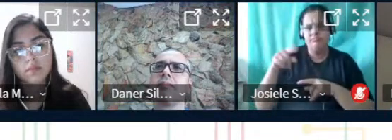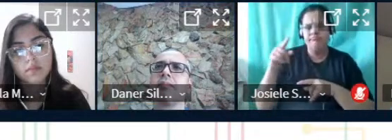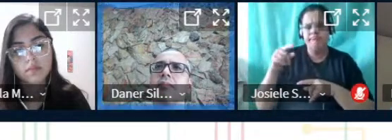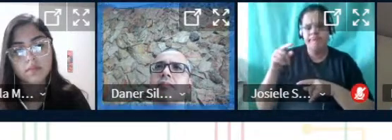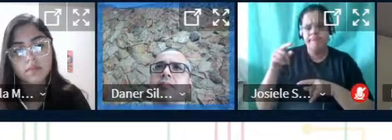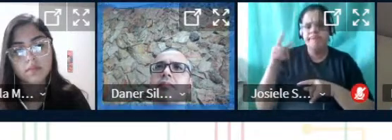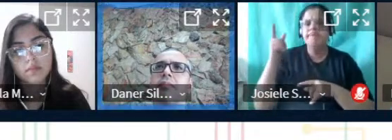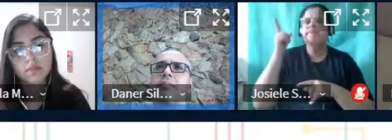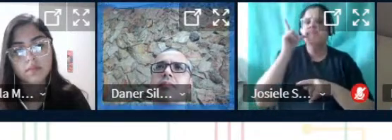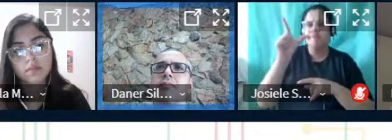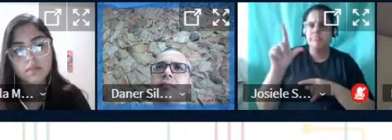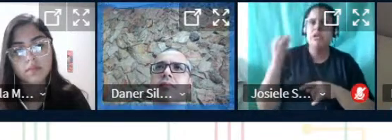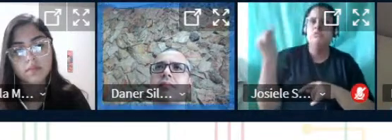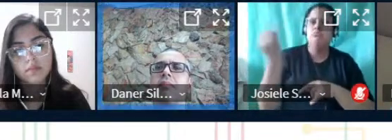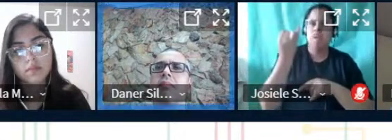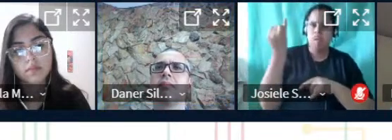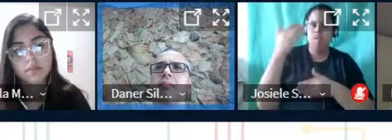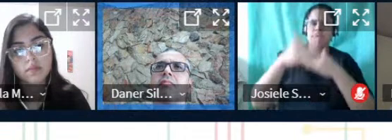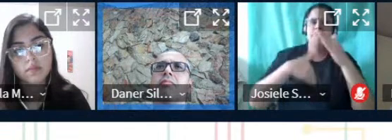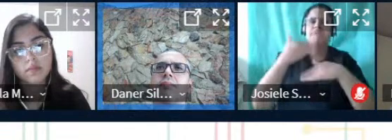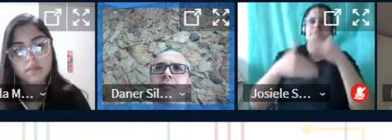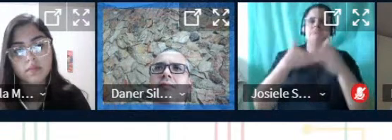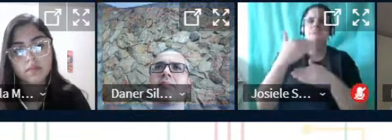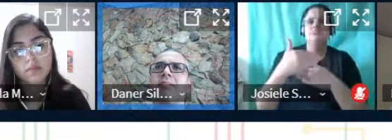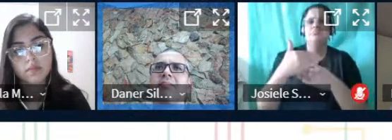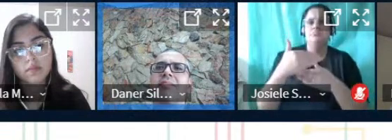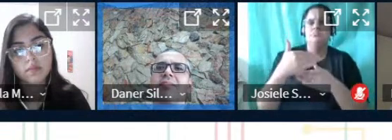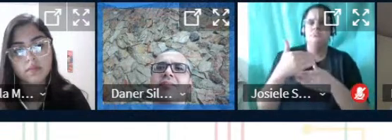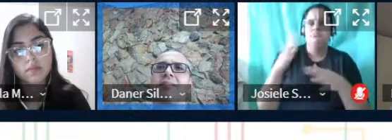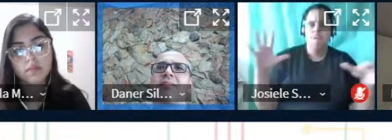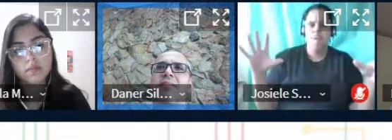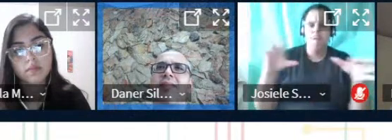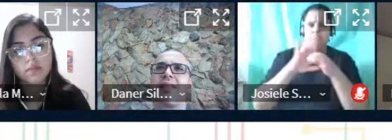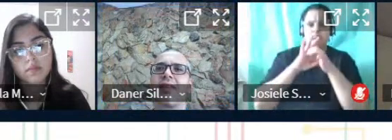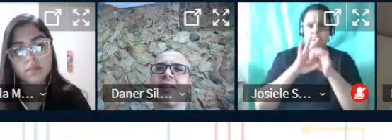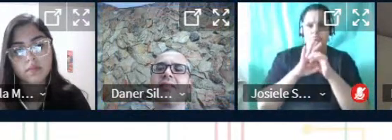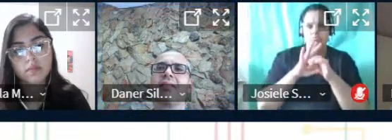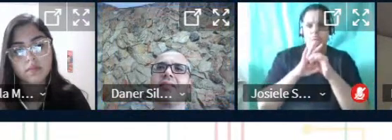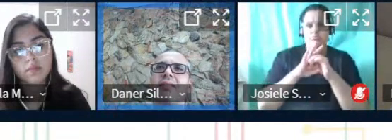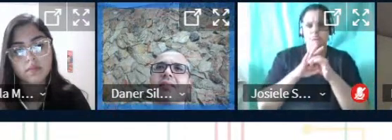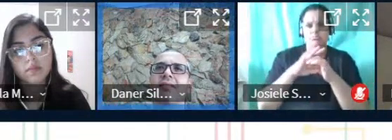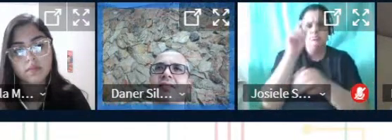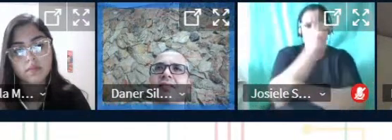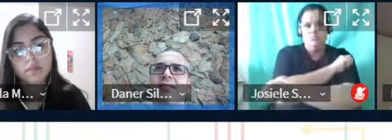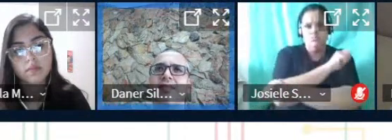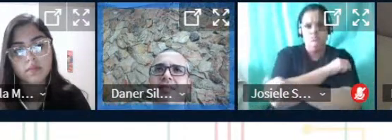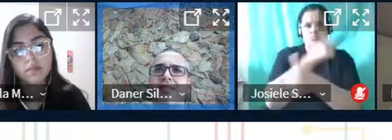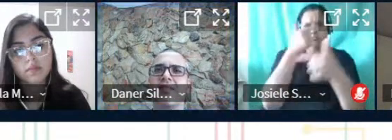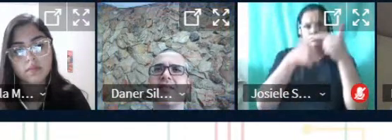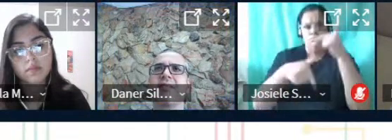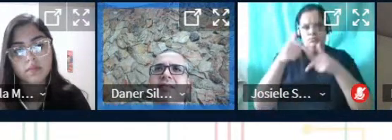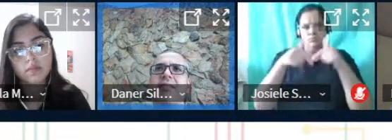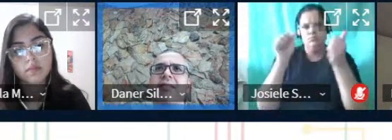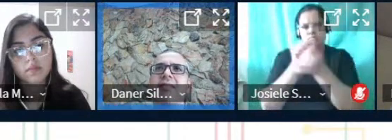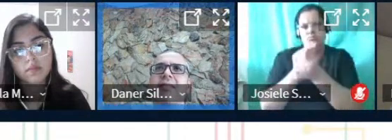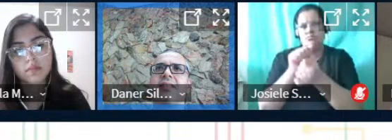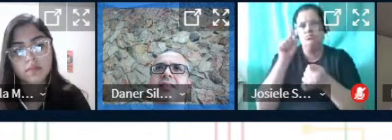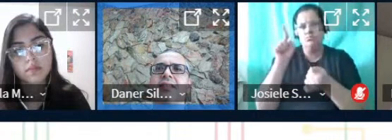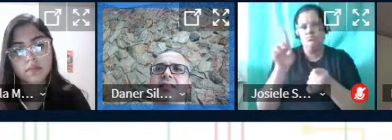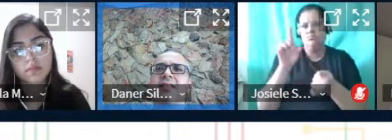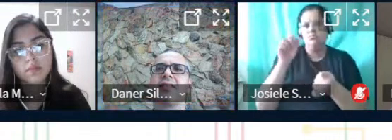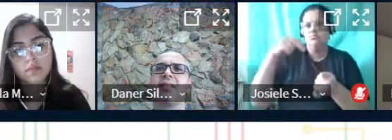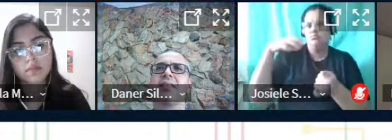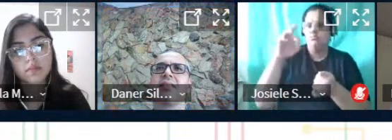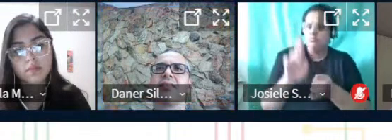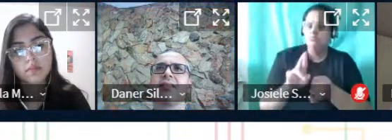expressivo em termos de desenvolvimento integral dos estudantes que trabalham contigo Daniel nesse sentido